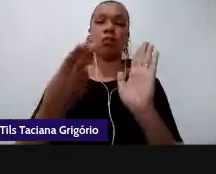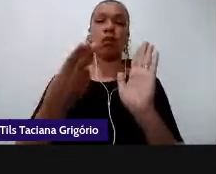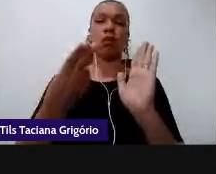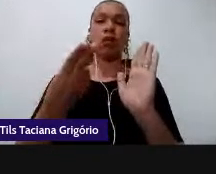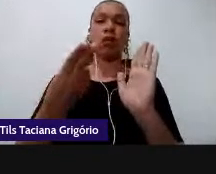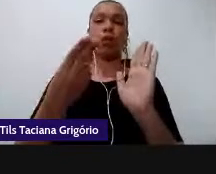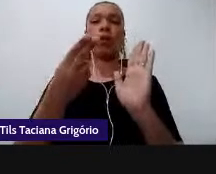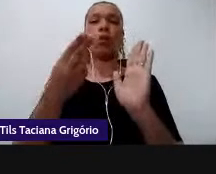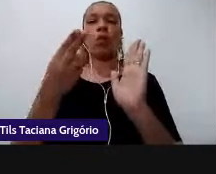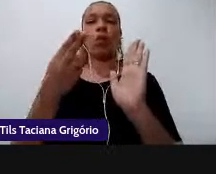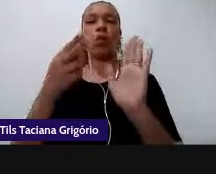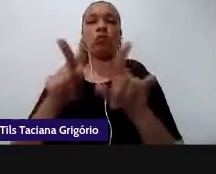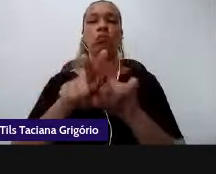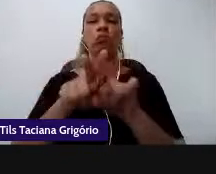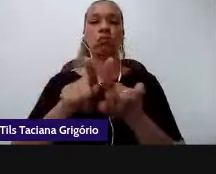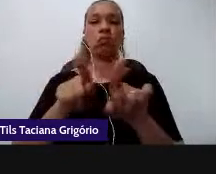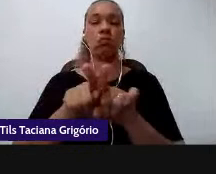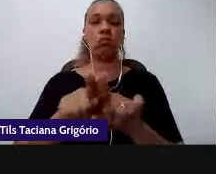literário